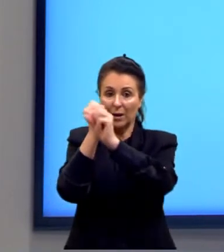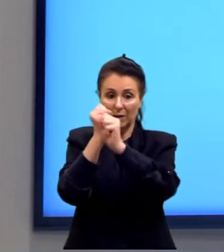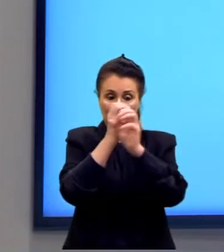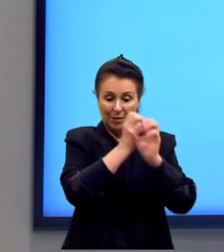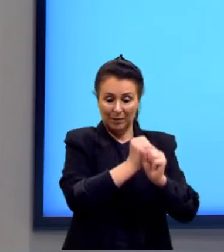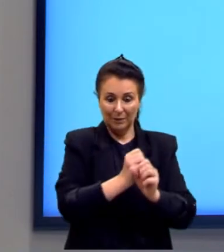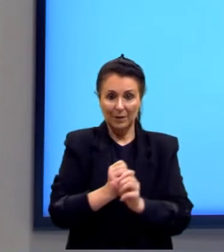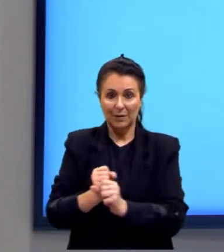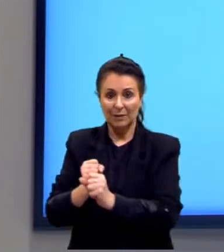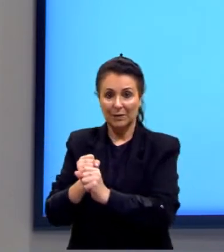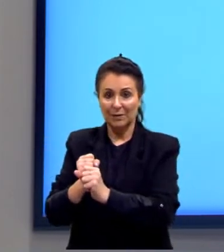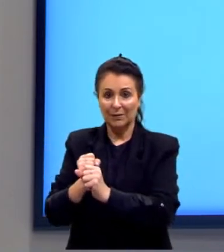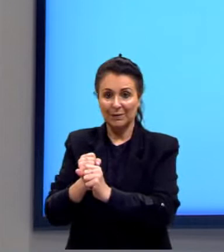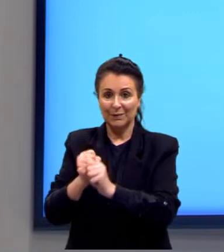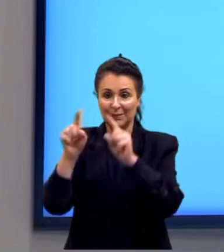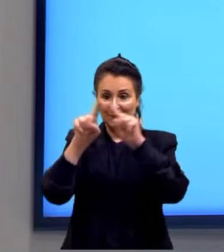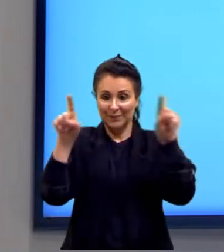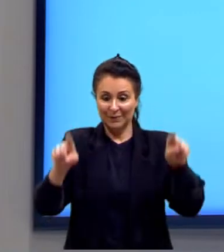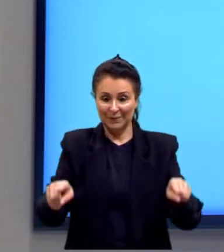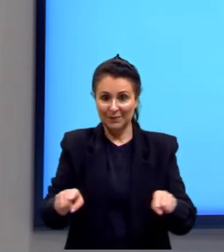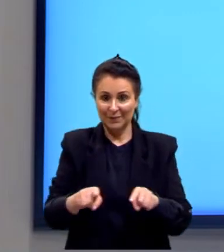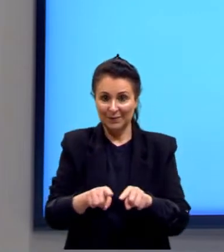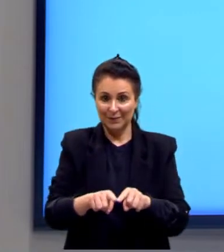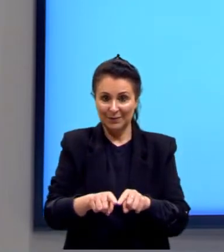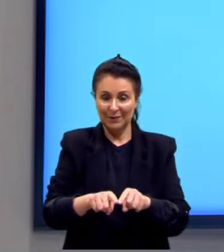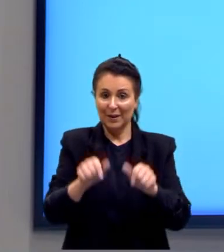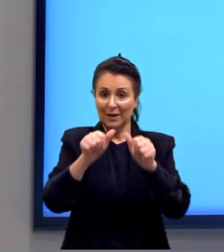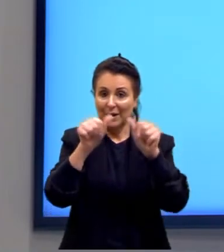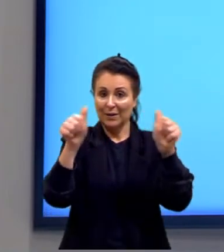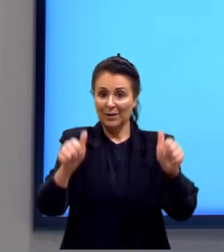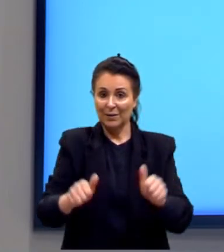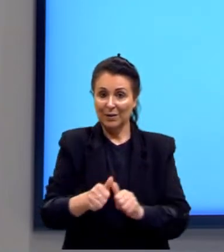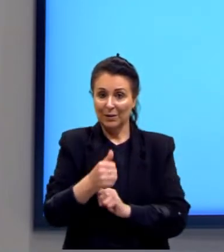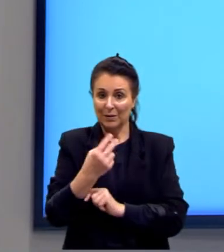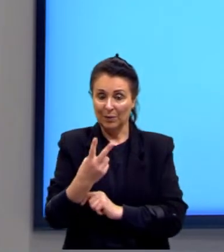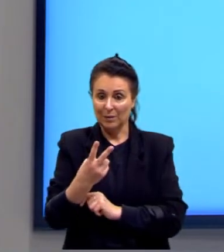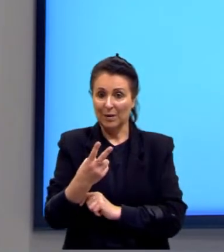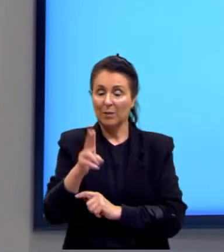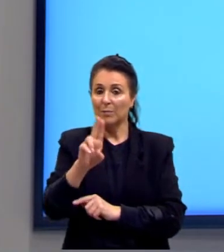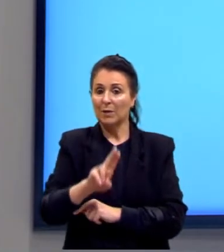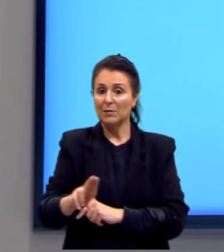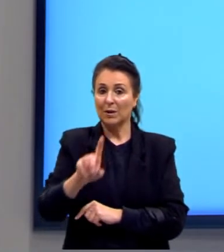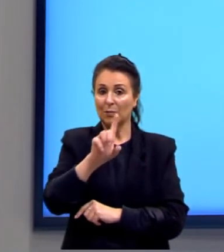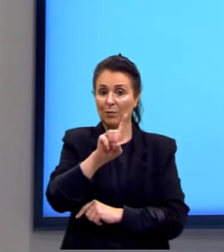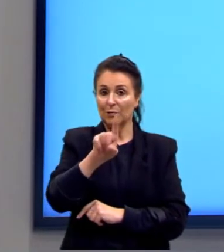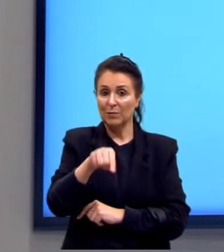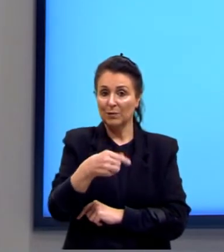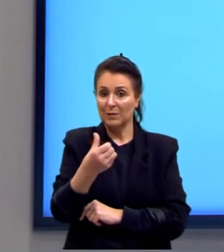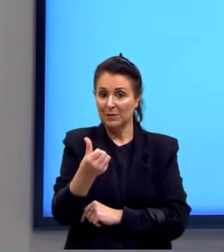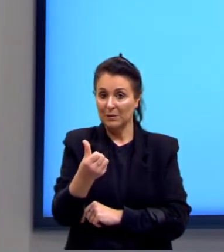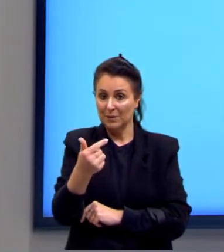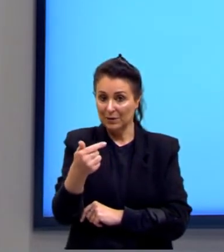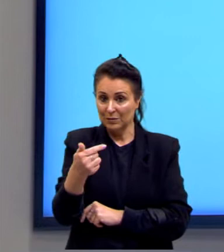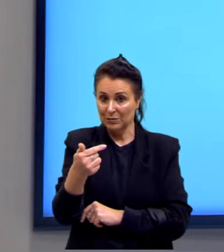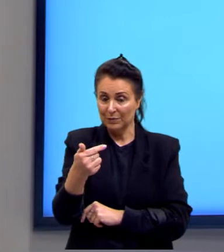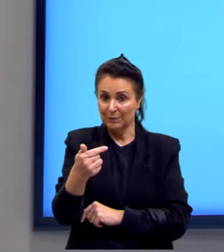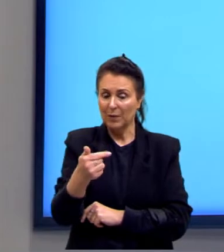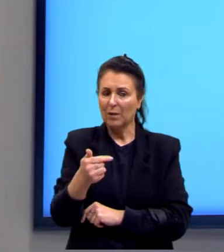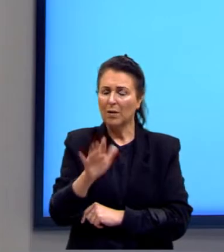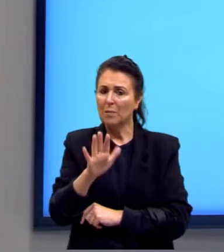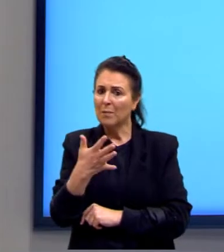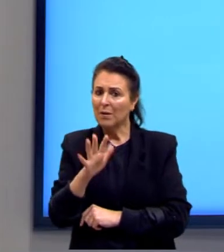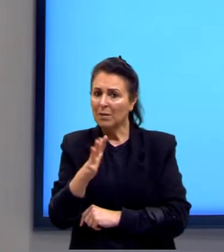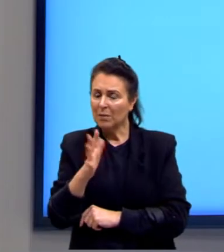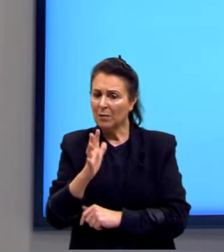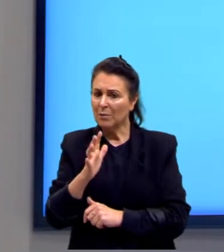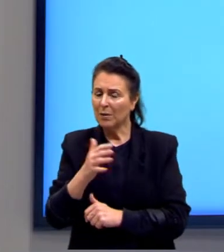figura 2. A questão ainda diz para utilizarmos 1,7 como um valor aproximado